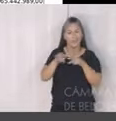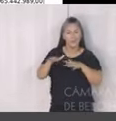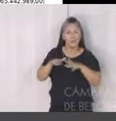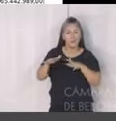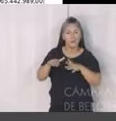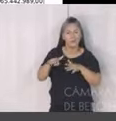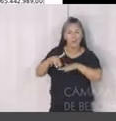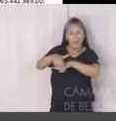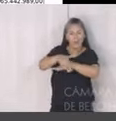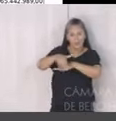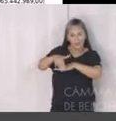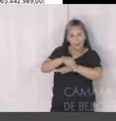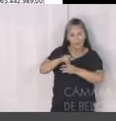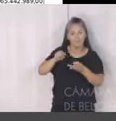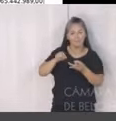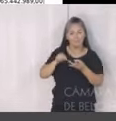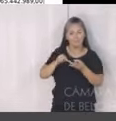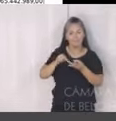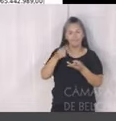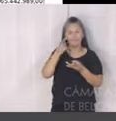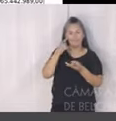urbanização, regulação em ambiente urbano.